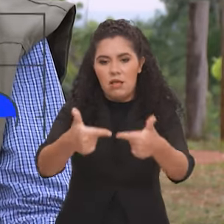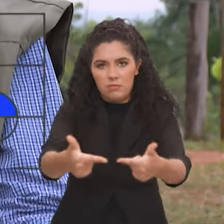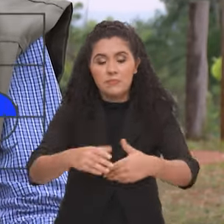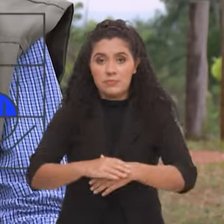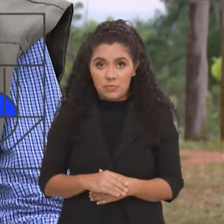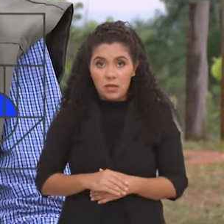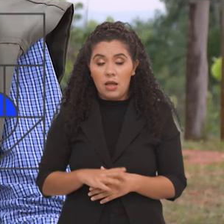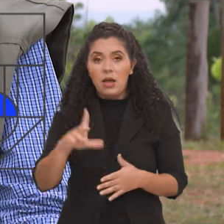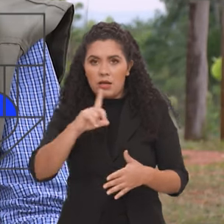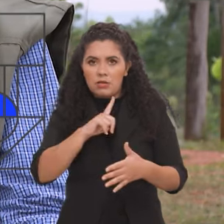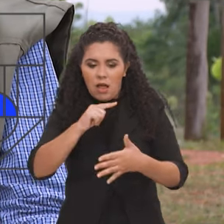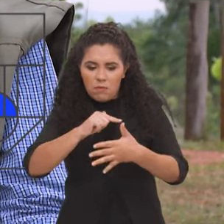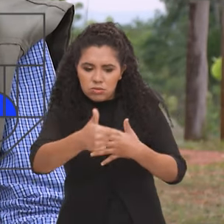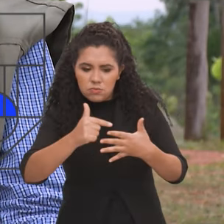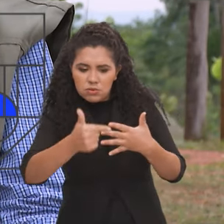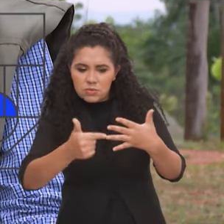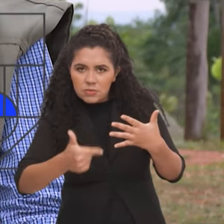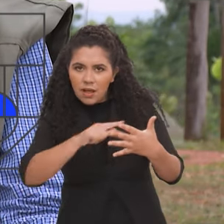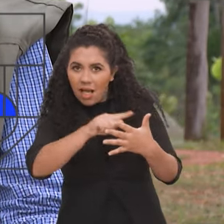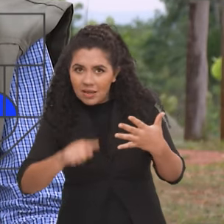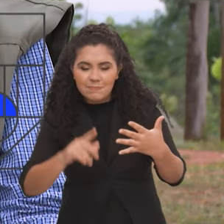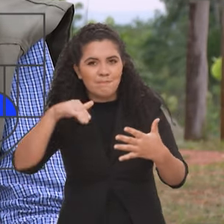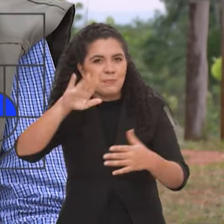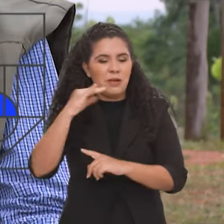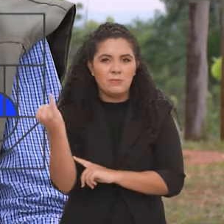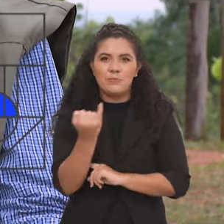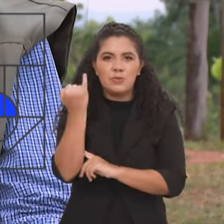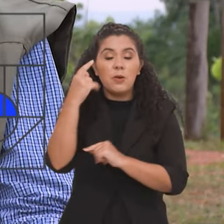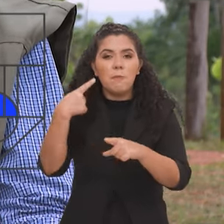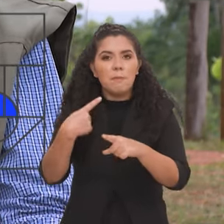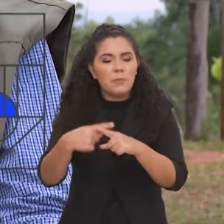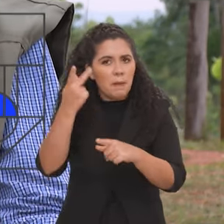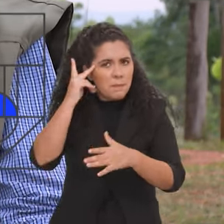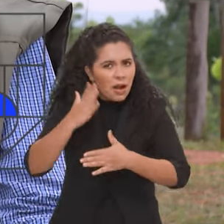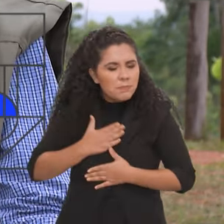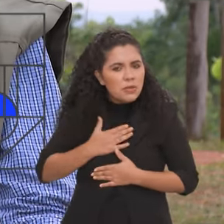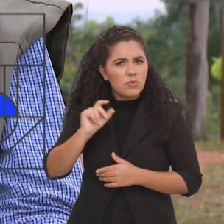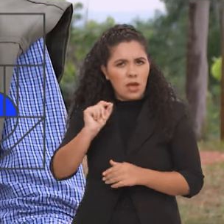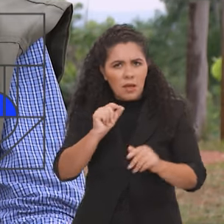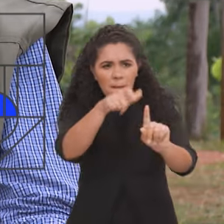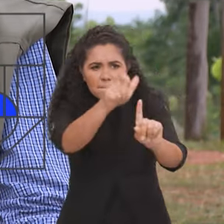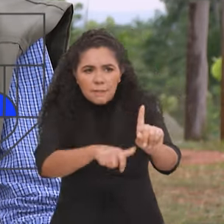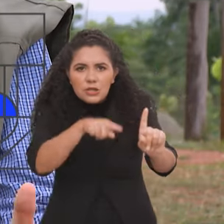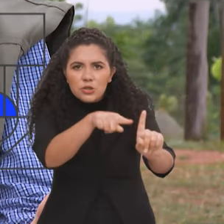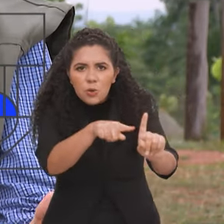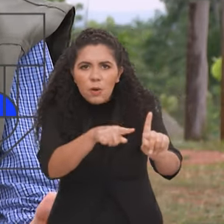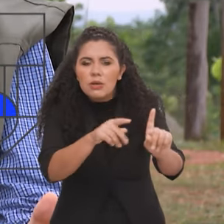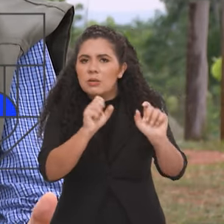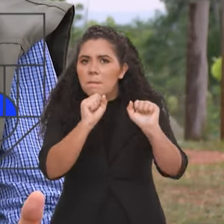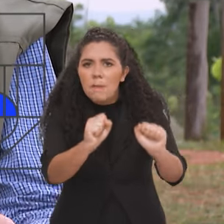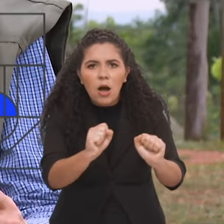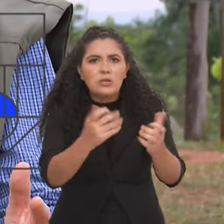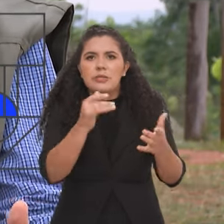É uma das atividades que eu considero das mais importantes, porque eu entendo assim, aquela pessoa que dispõe de algum do seu